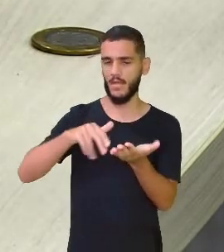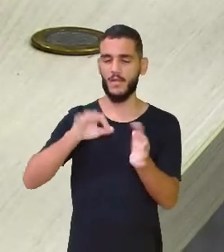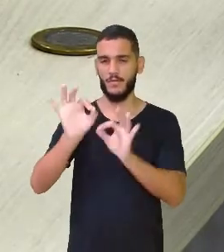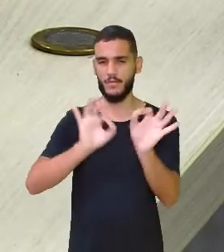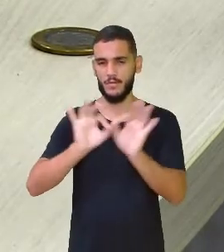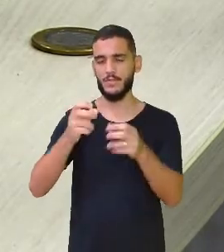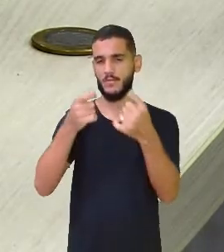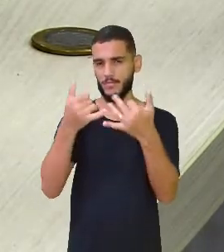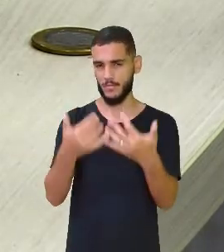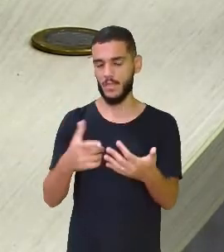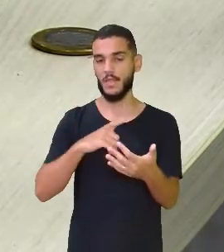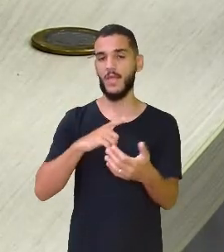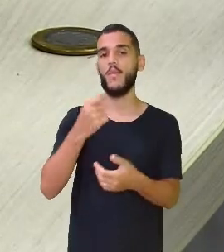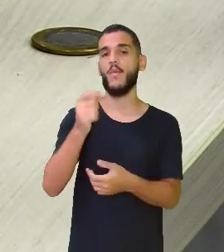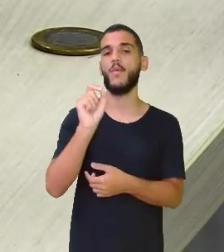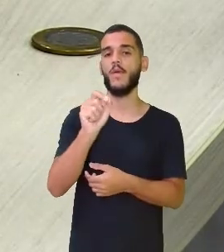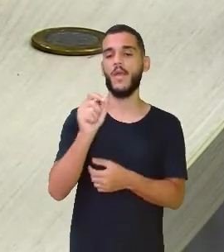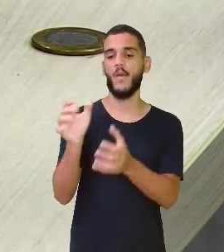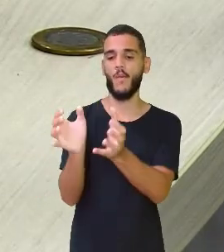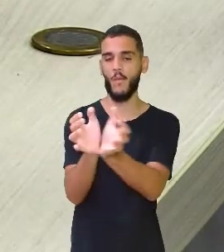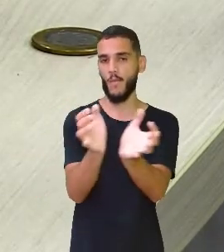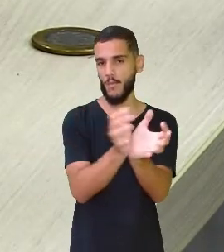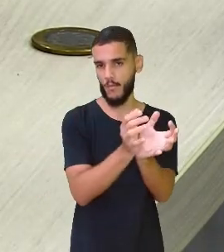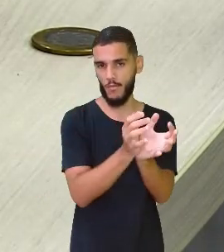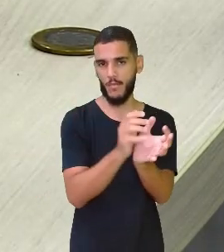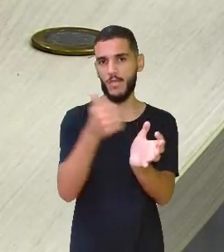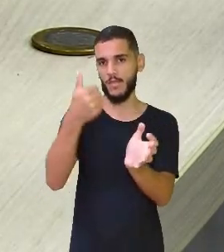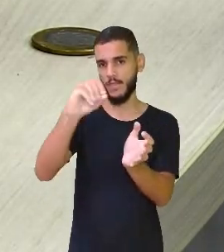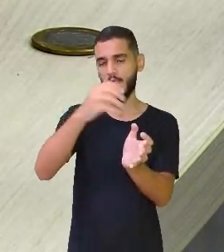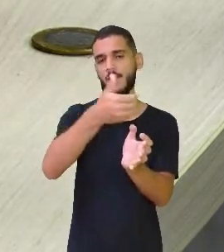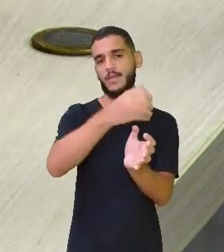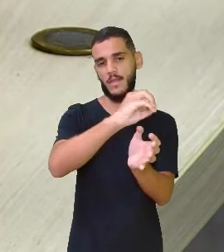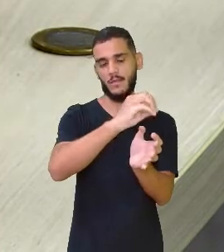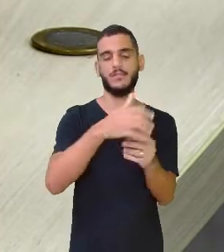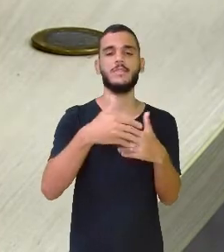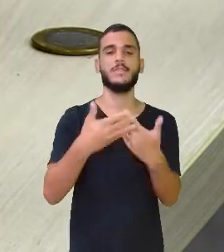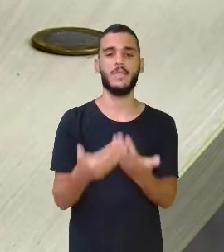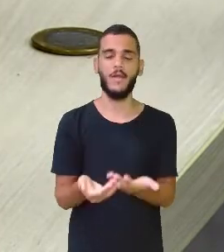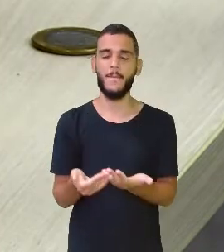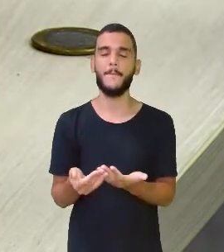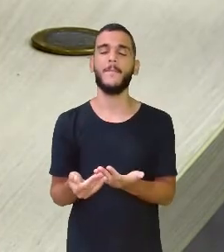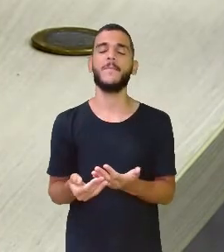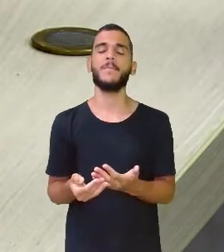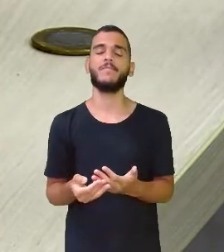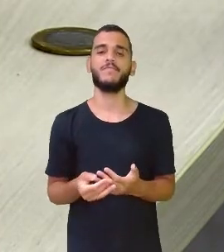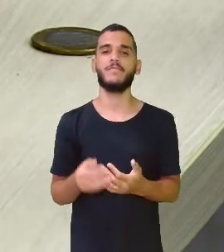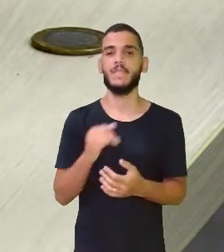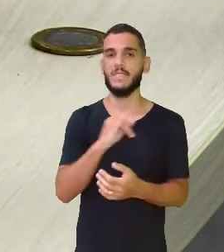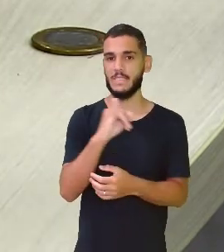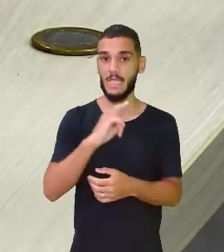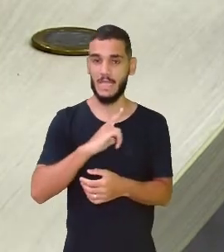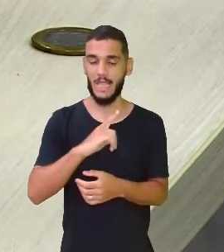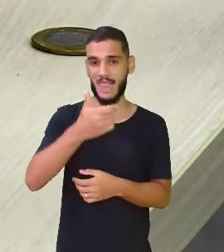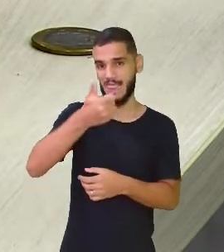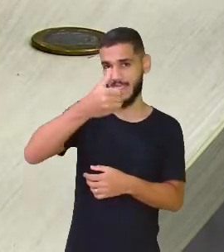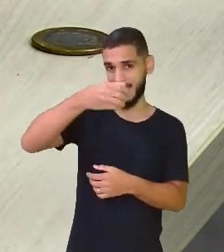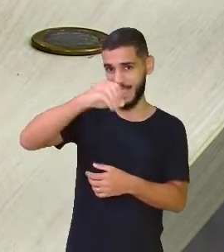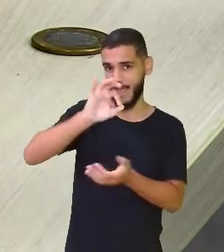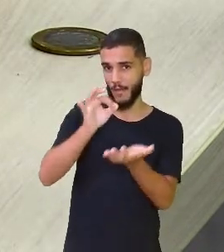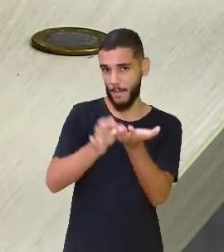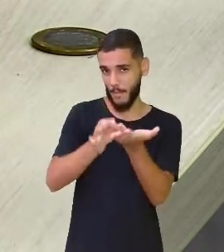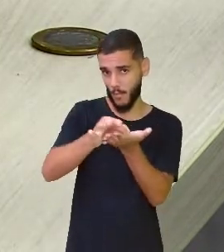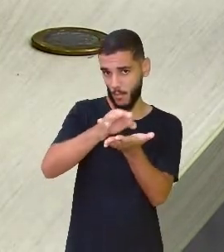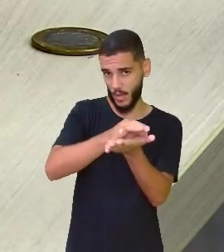existem os agrupamentos, né? De dez em dez. Então, se eu tiver dez moedinhas de dez